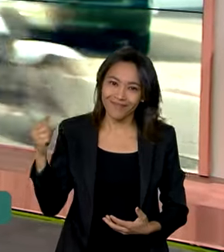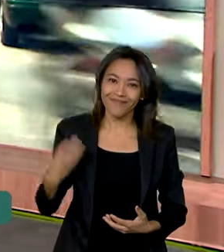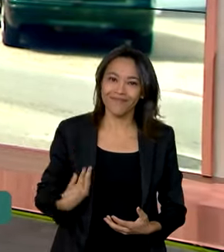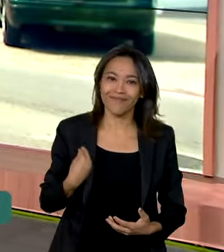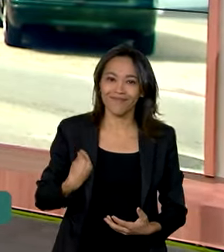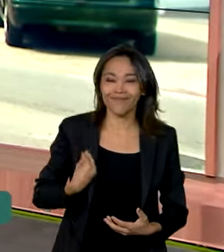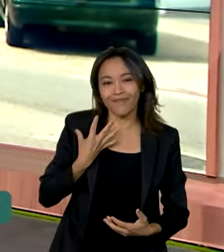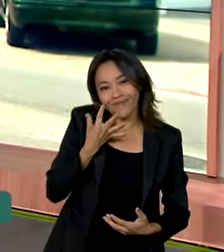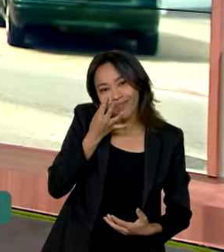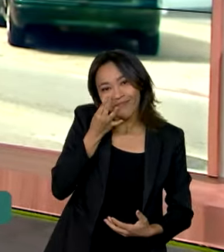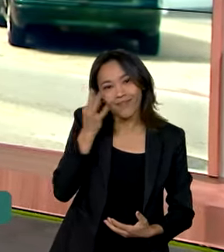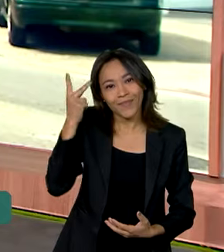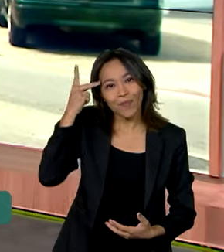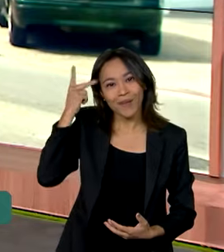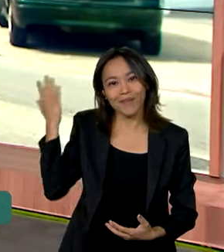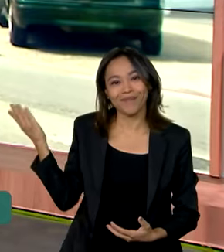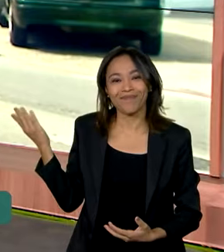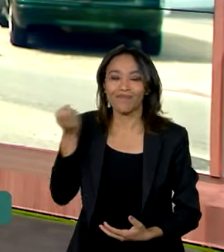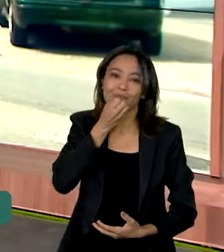de São Paulo. Bom dia, Dimas.